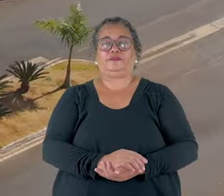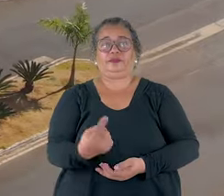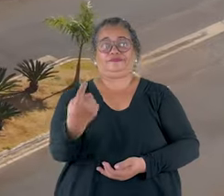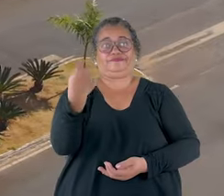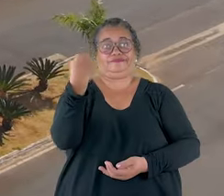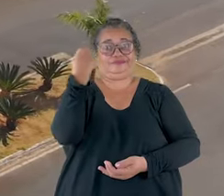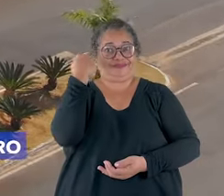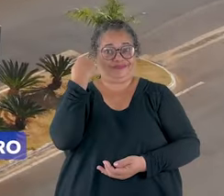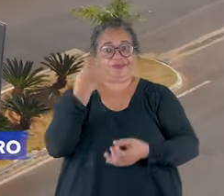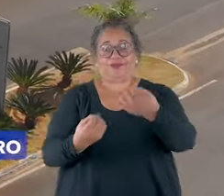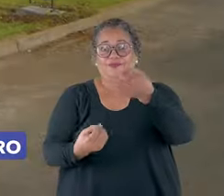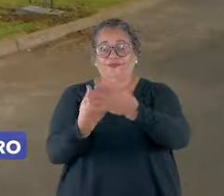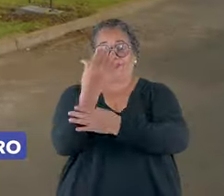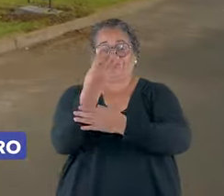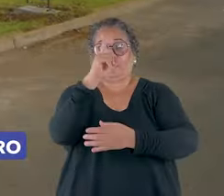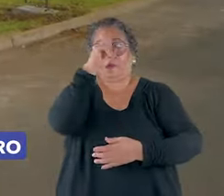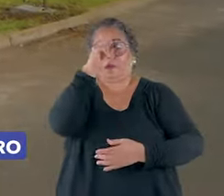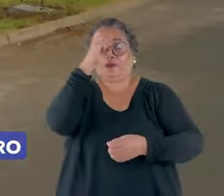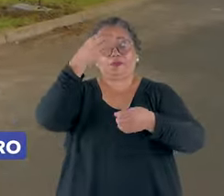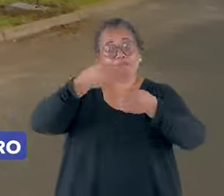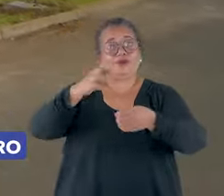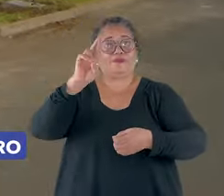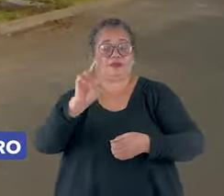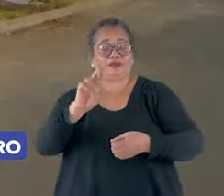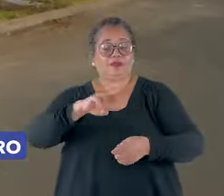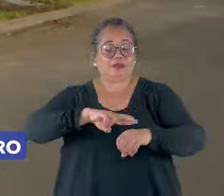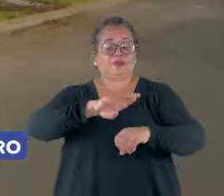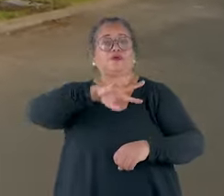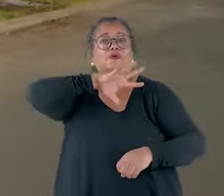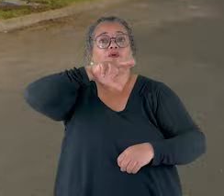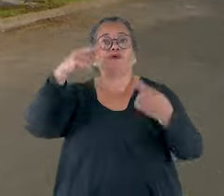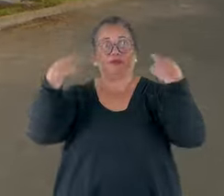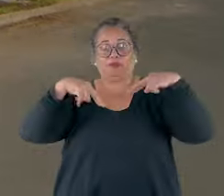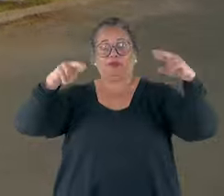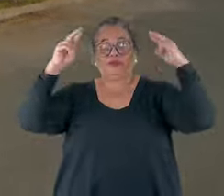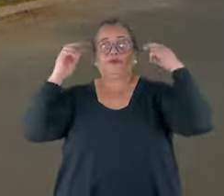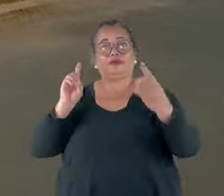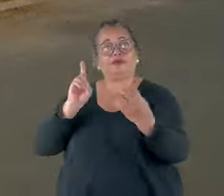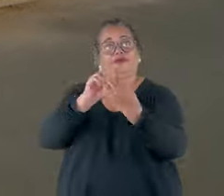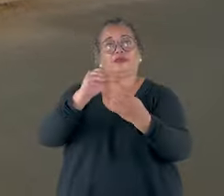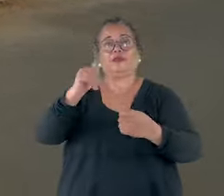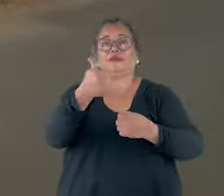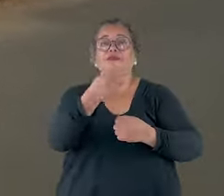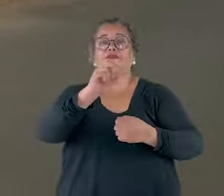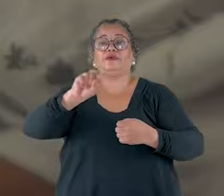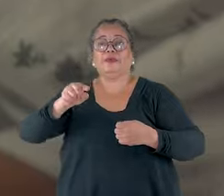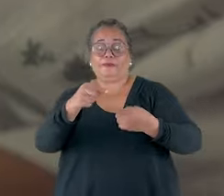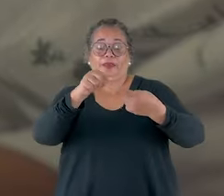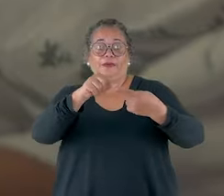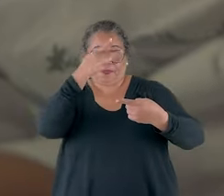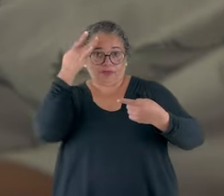Desde que foi criado, o Hospital e Maternidade Municipal Dr. Odelmo Leão Carneiro já atendeu mais de 150 mil pessoas.